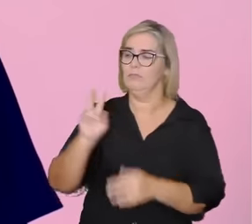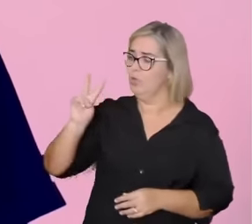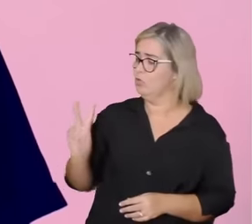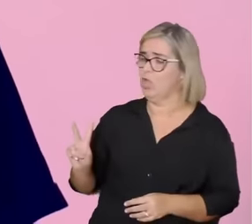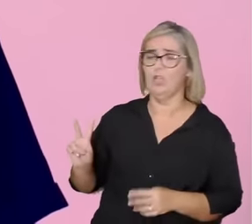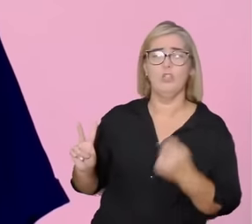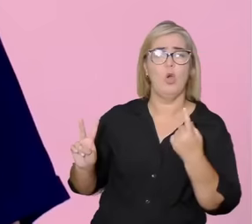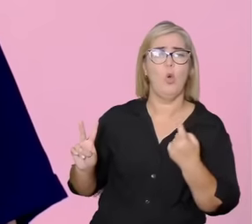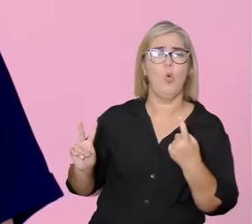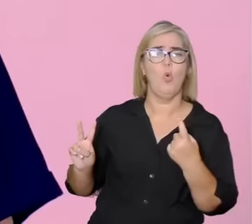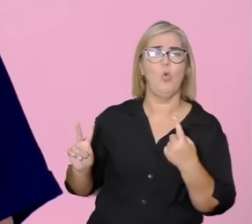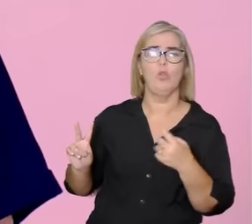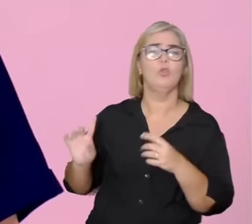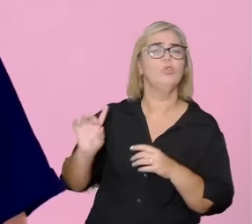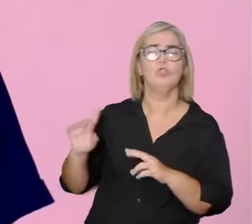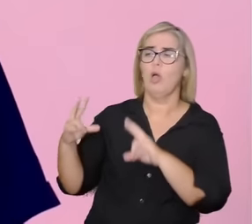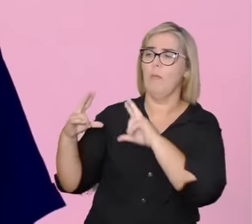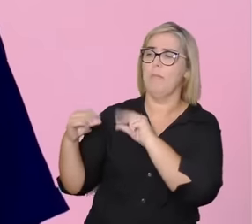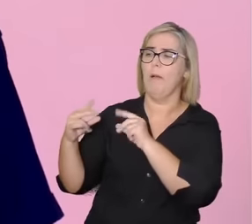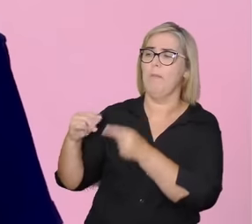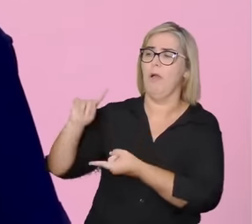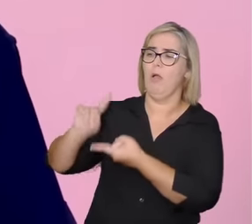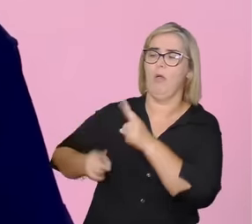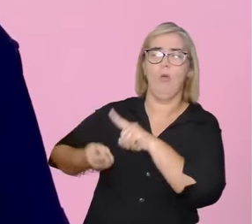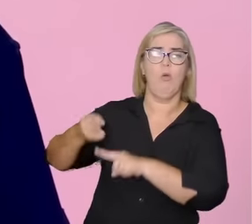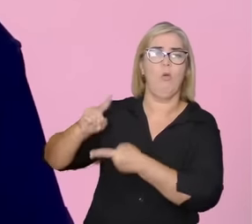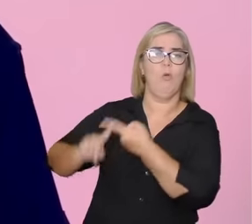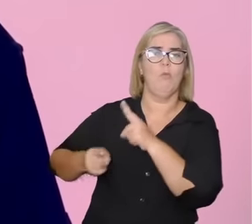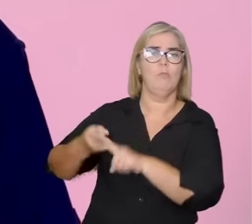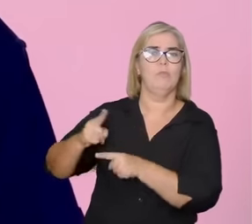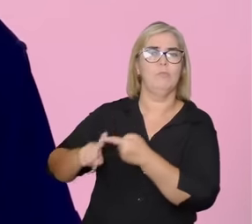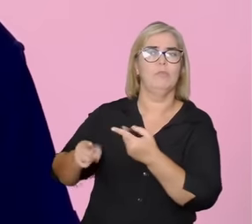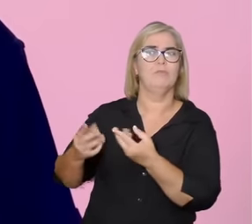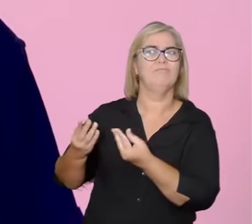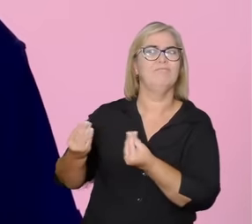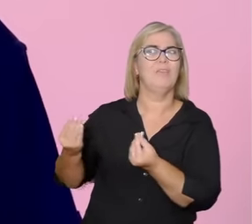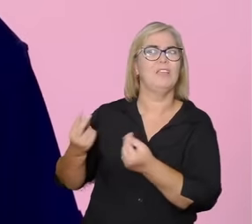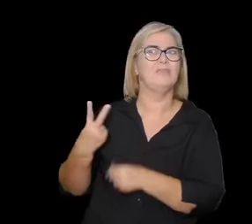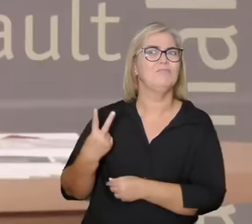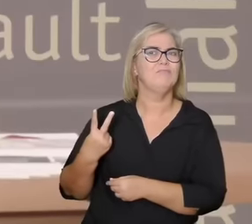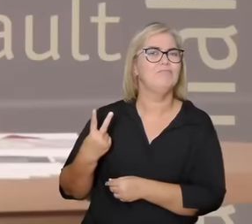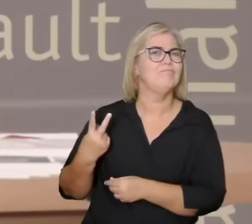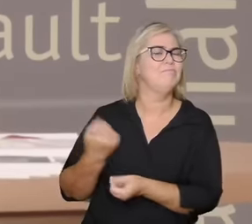resolver as coisas sozinhos o que é absolutamente impossível